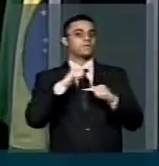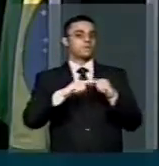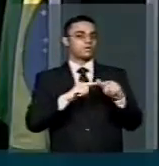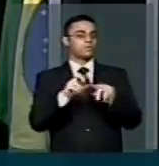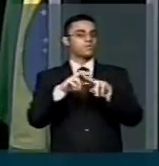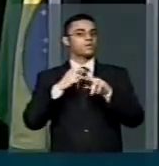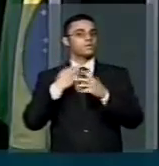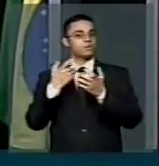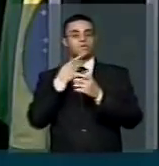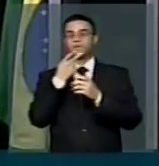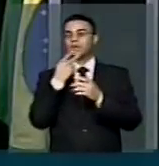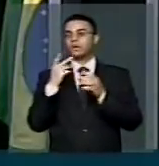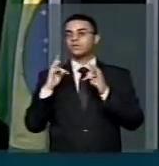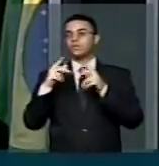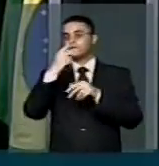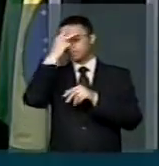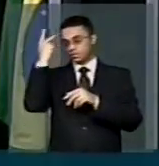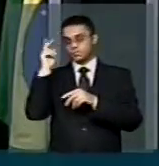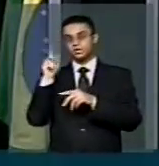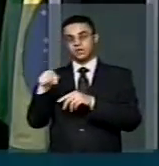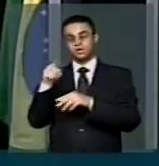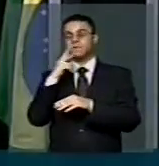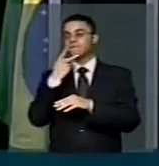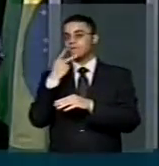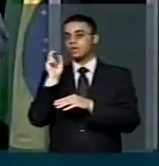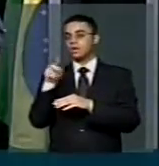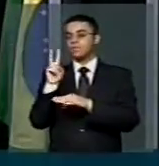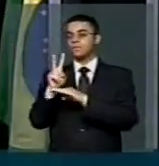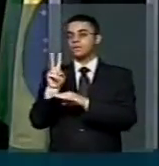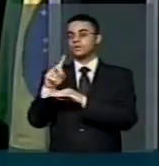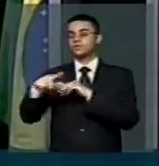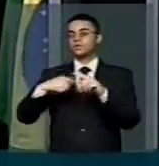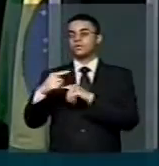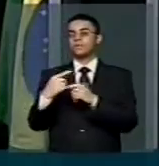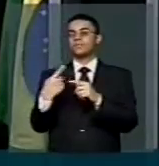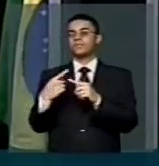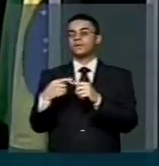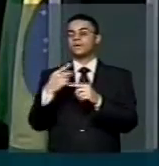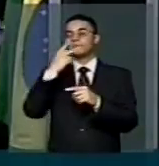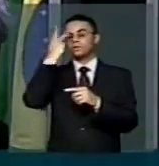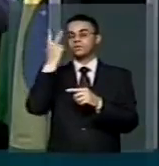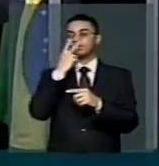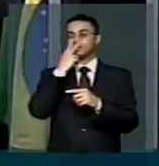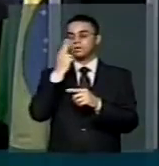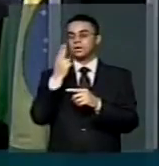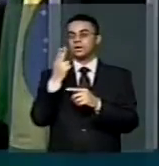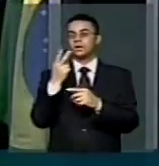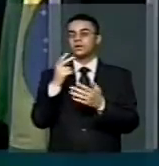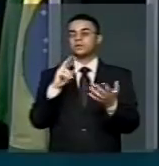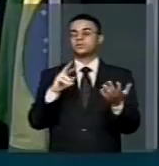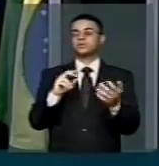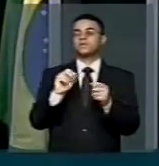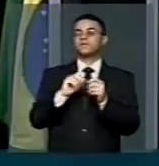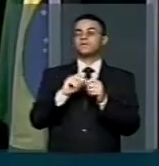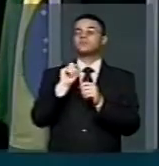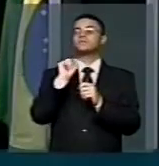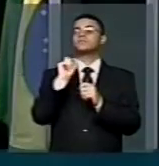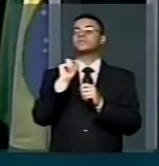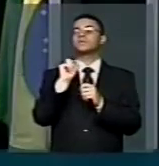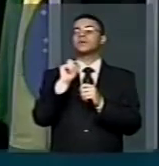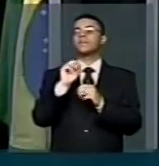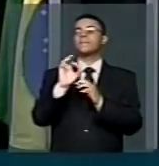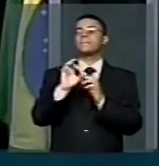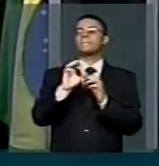todos aqueles que se proclamaram defensores do trabalhador, porque está se perpetrando, está se promovendo uma